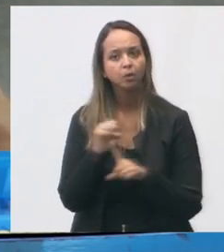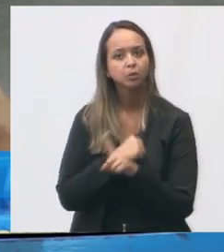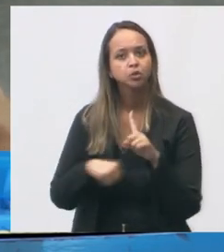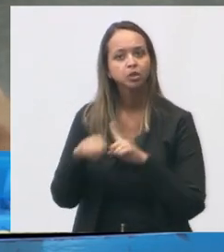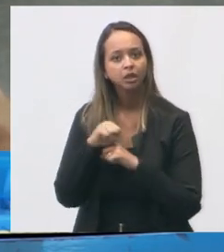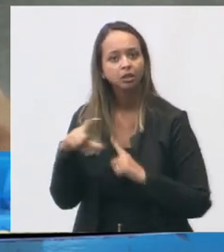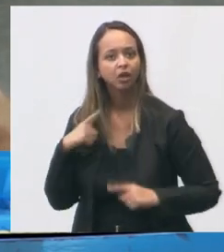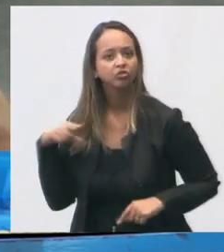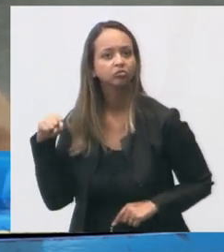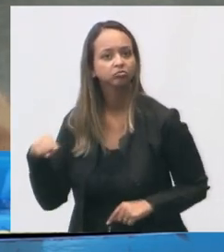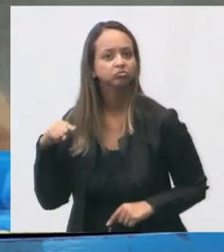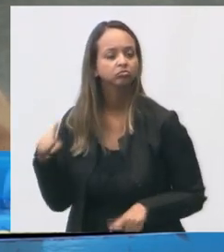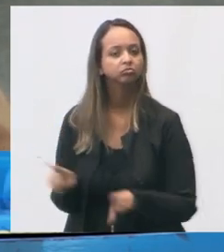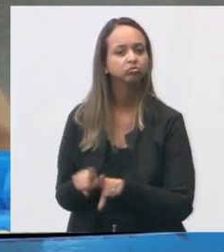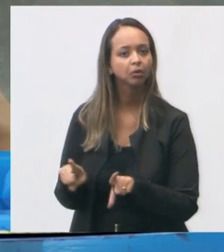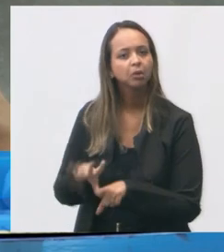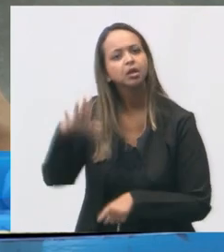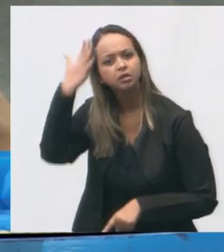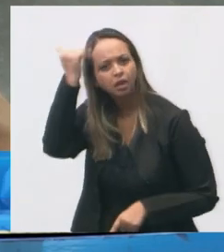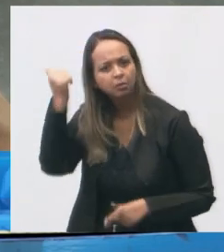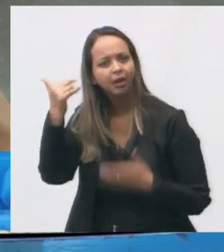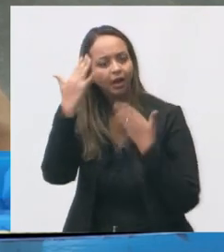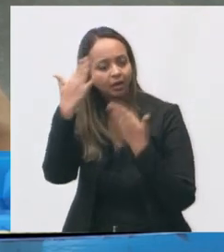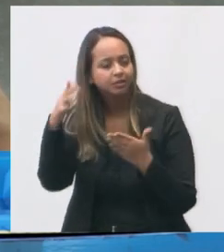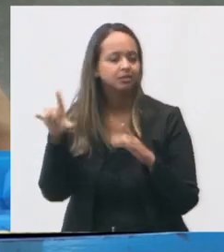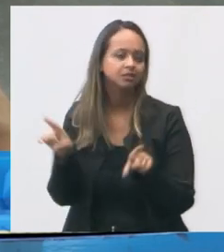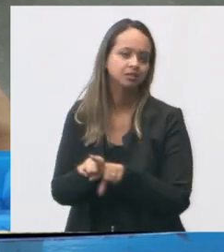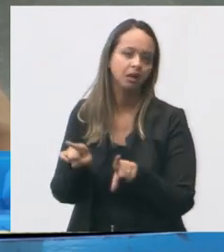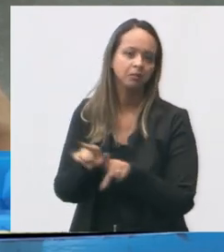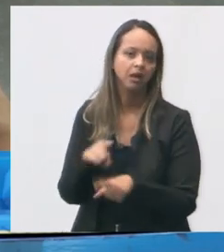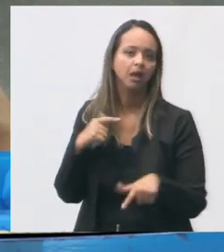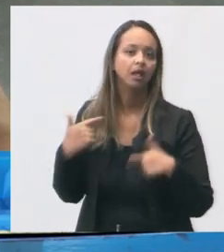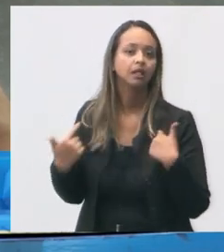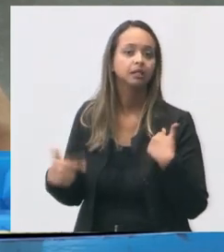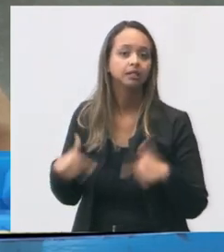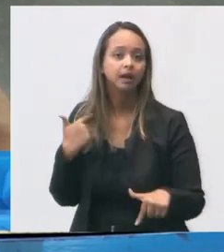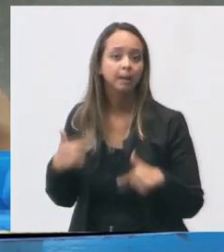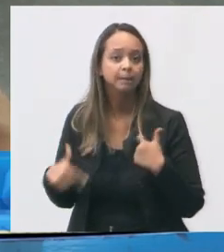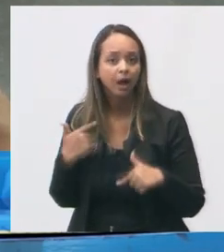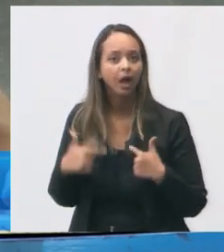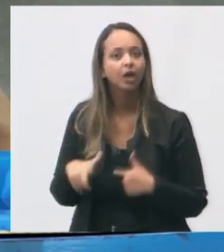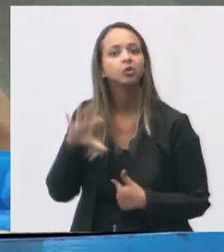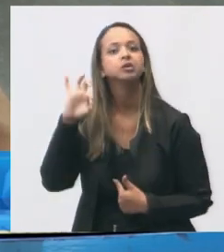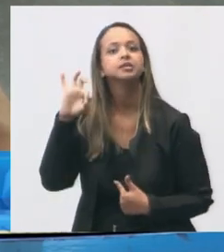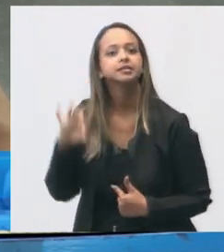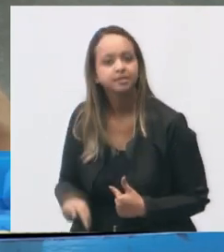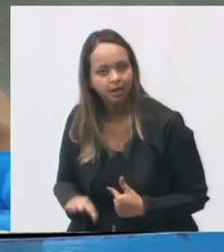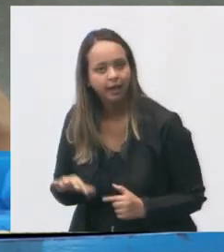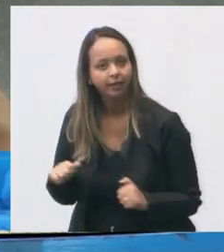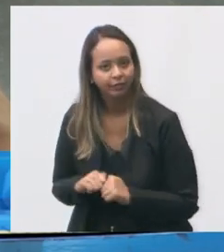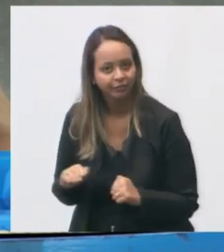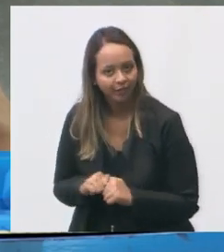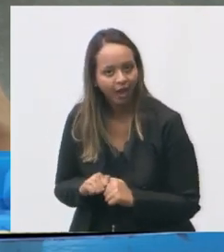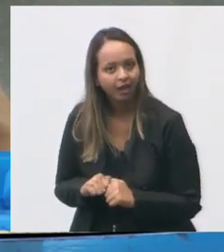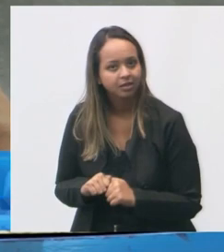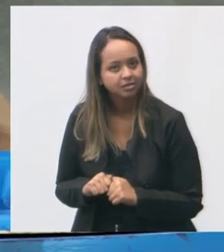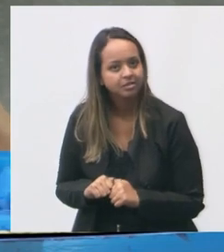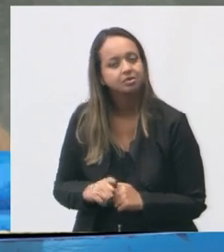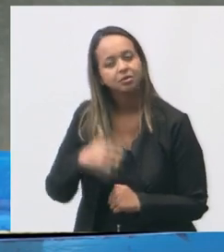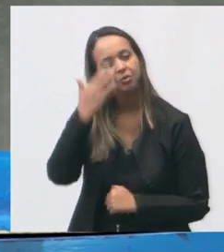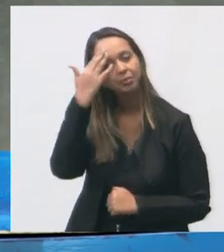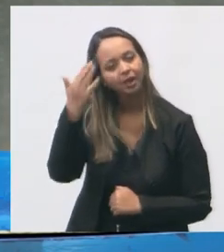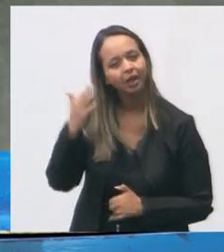eles também saberem agradecer e saber que o serviço é feito corretamente e honestamente. É isso.